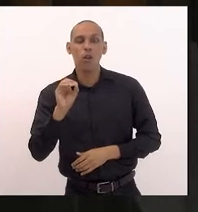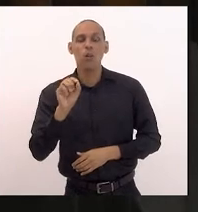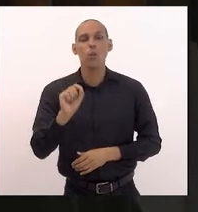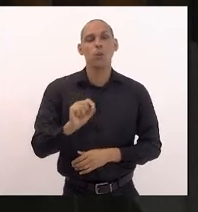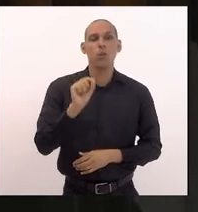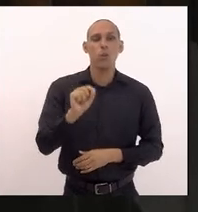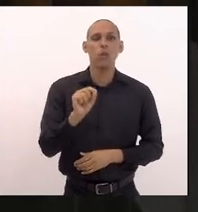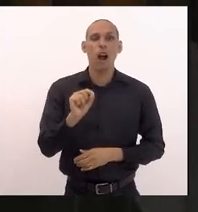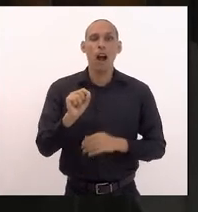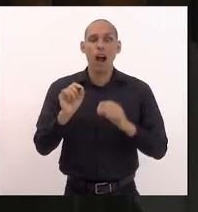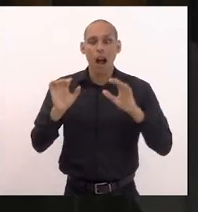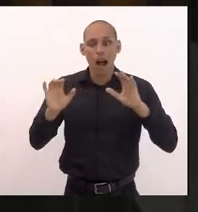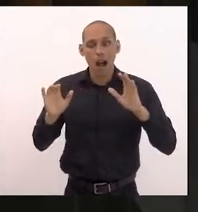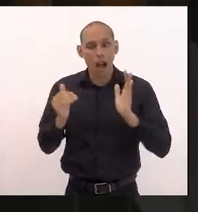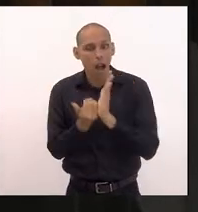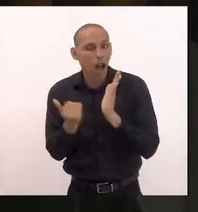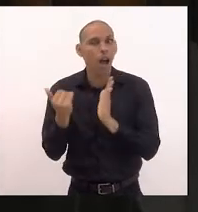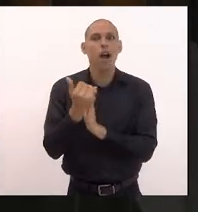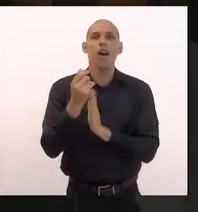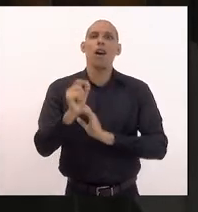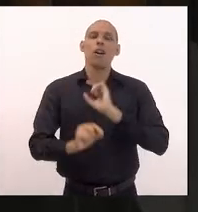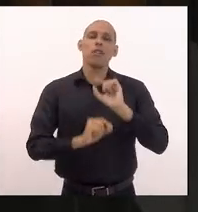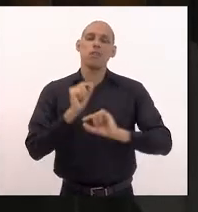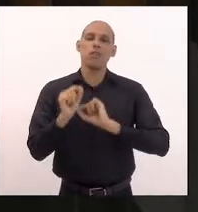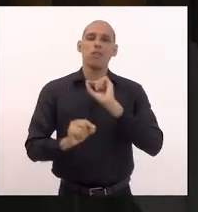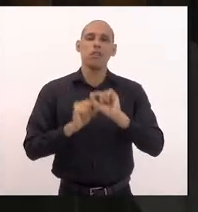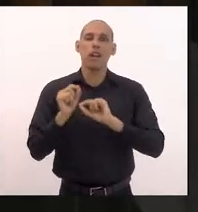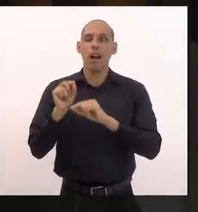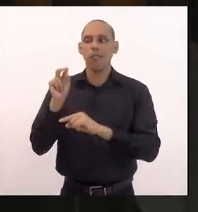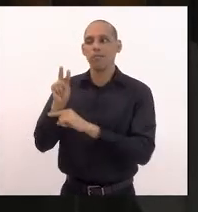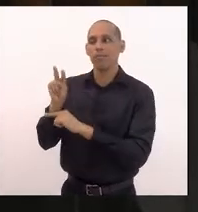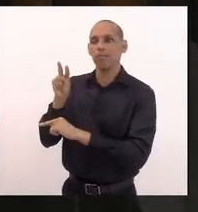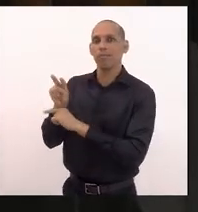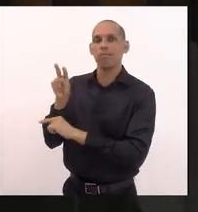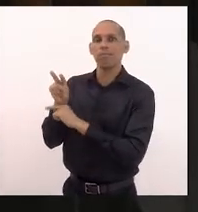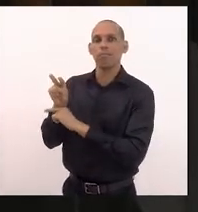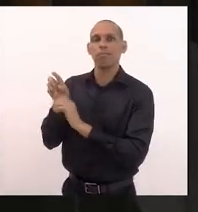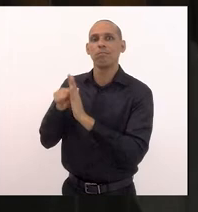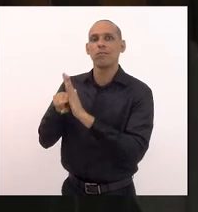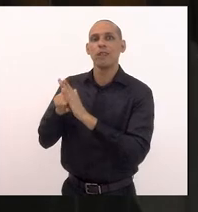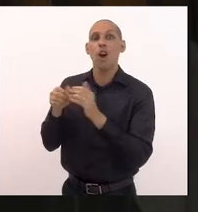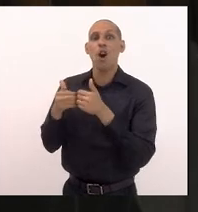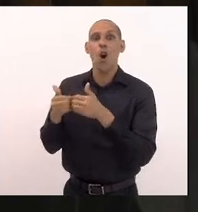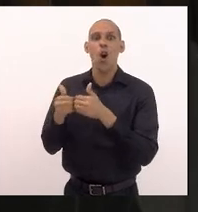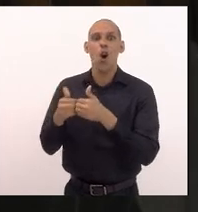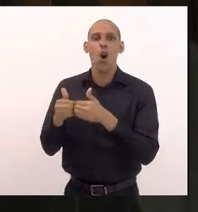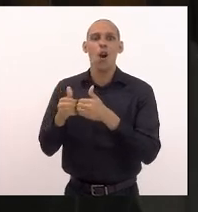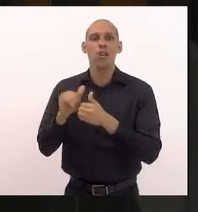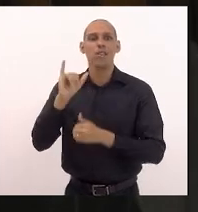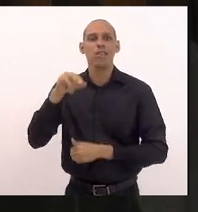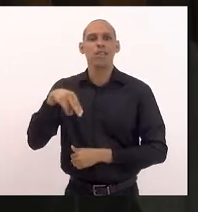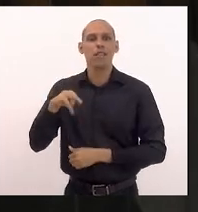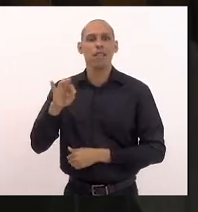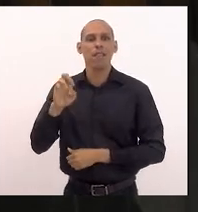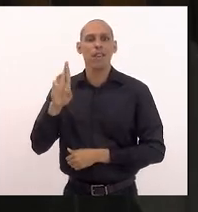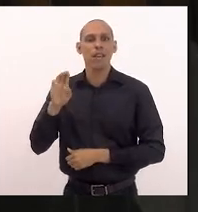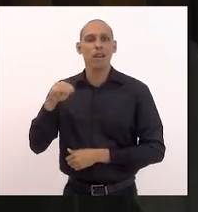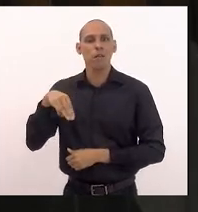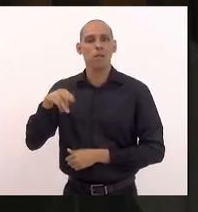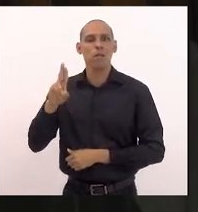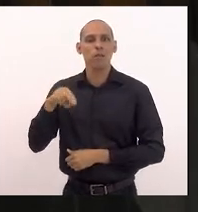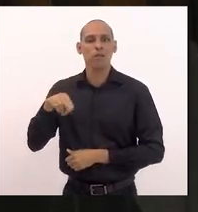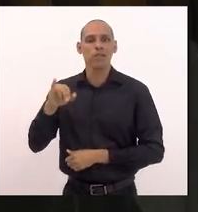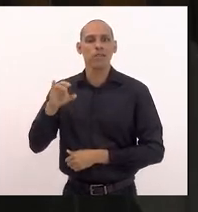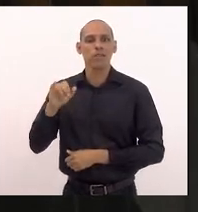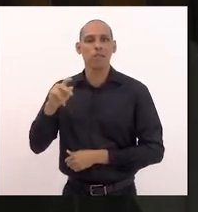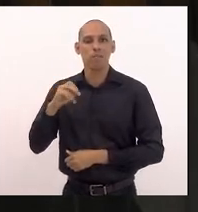intensificar a questão da fiscalização dos ônibus intermunicipais pois é uma vergonha